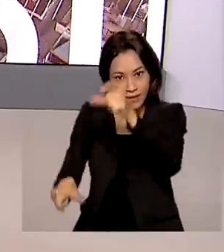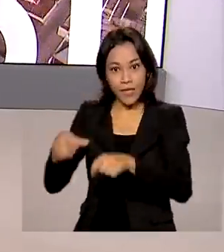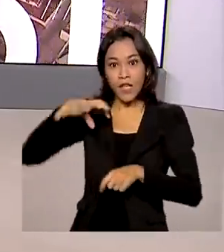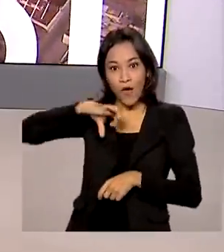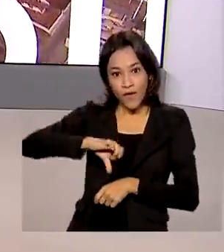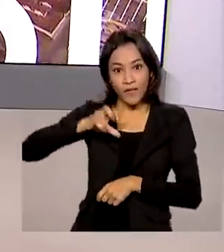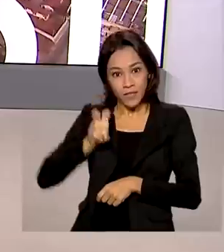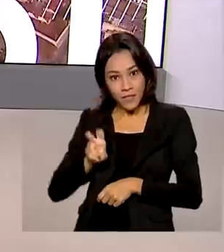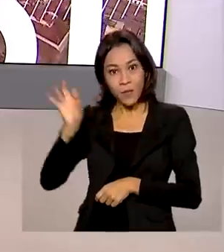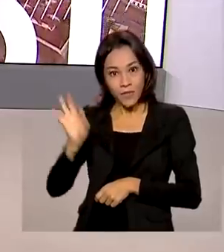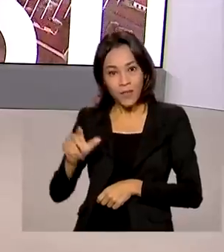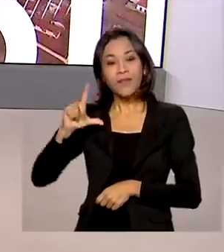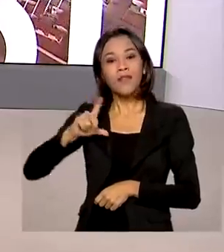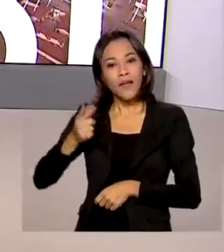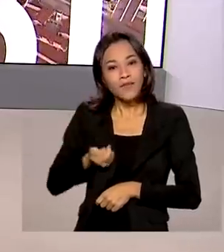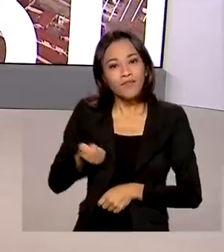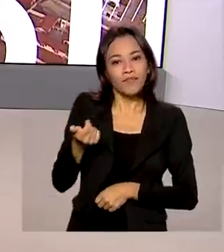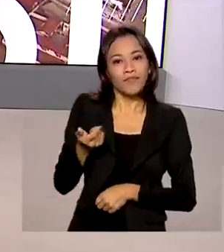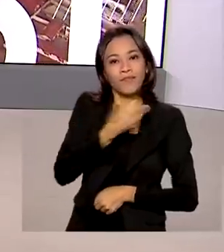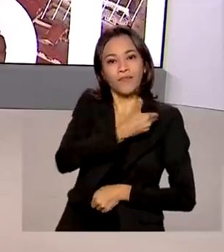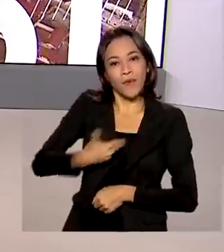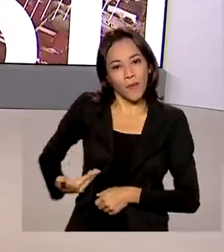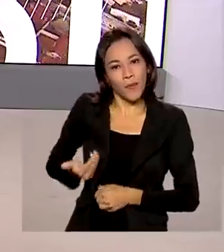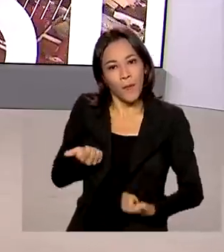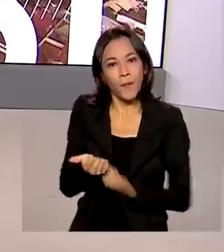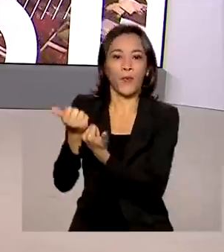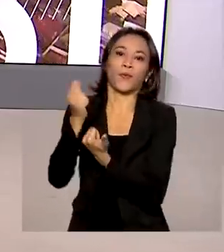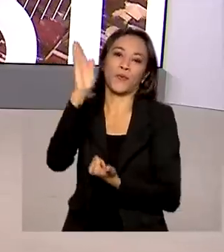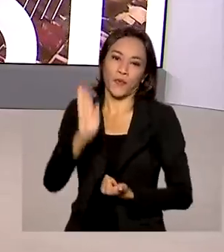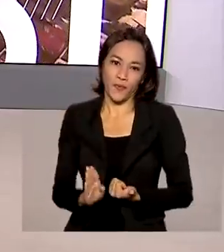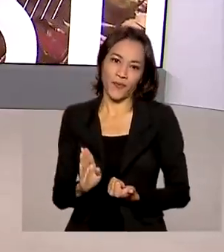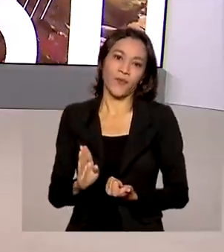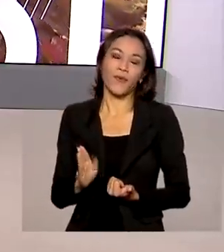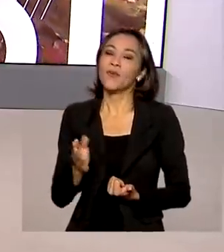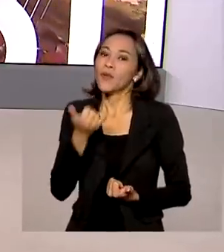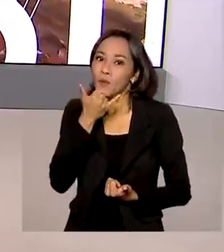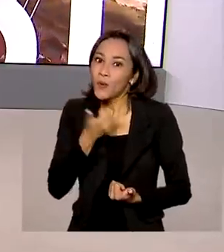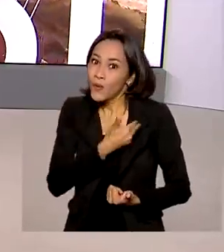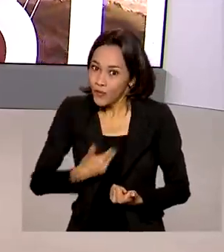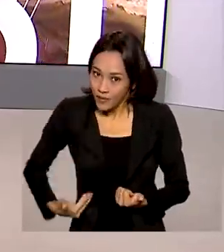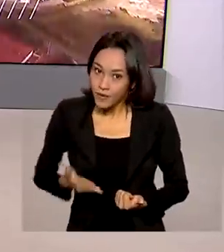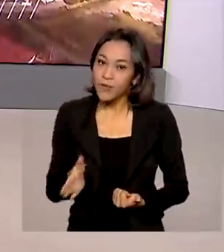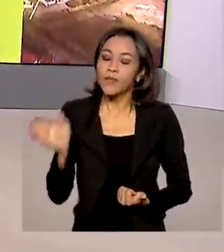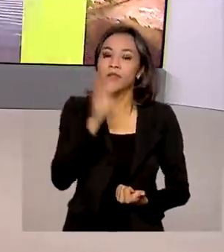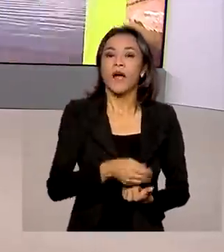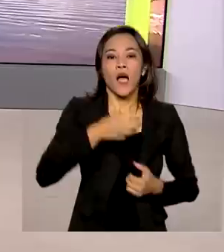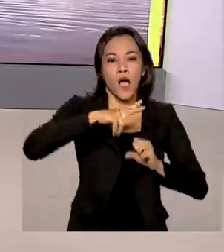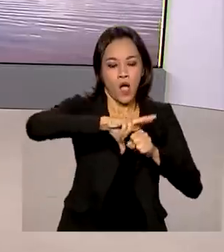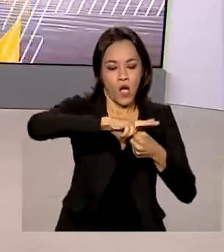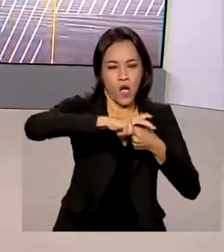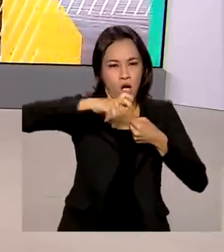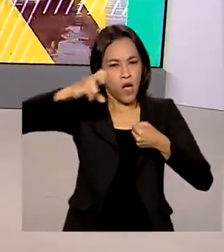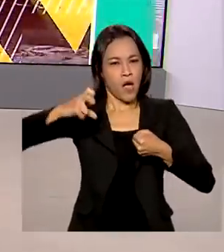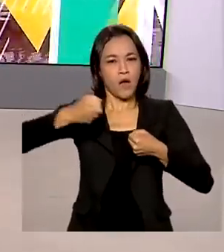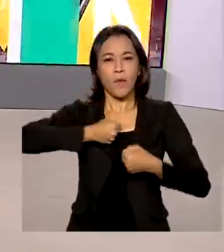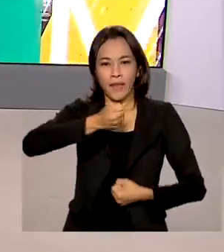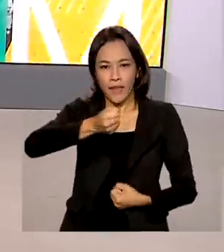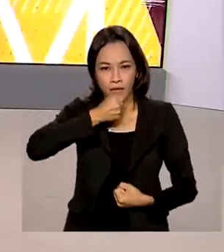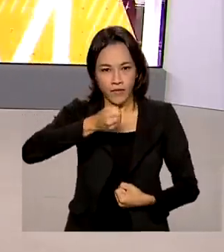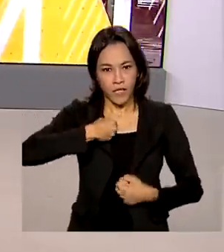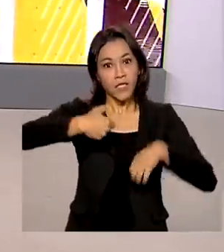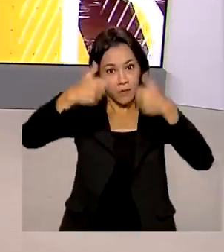beneficiados pelo programa Bolsa Atleta. Em entrevista ao programa A Voz do Brasil, o ministro da Cidadania falou sobre a